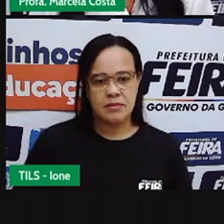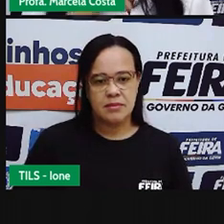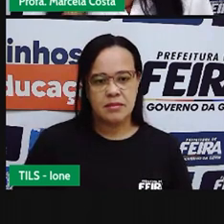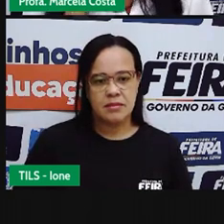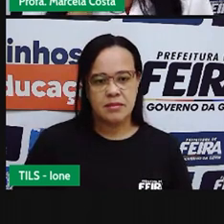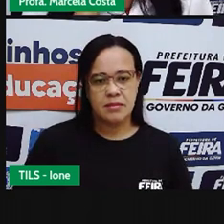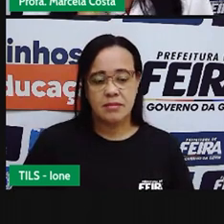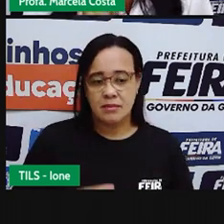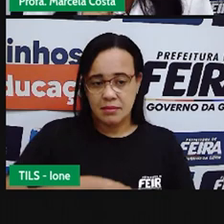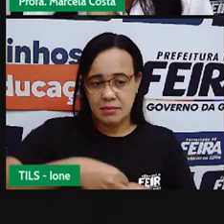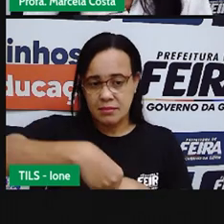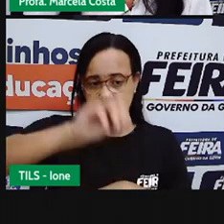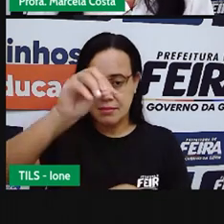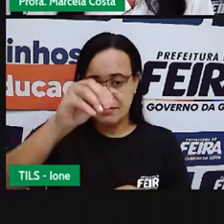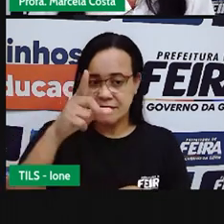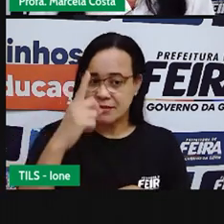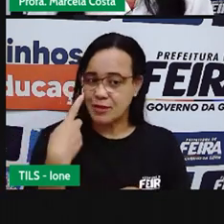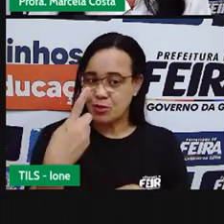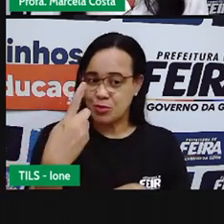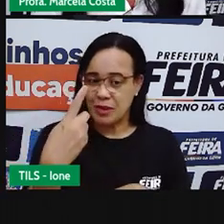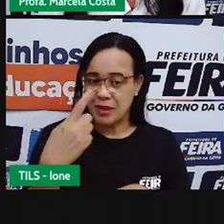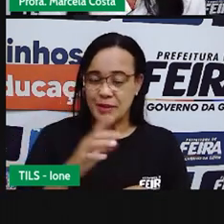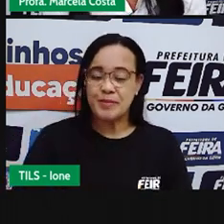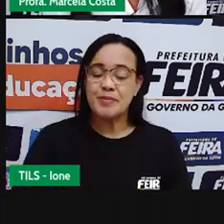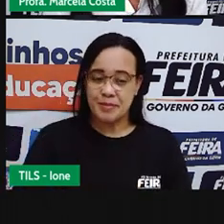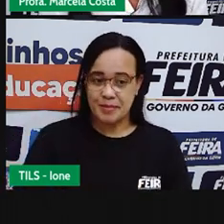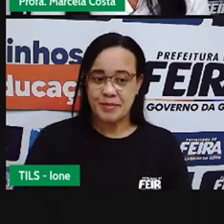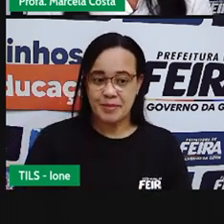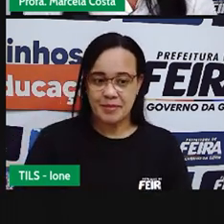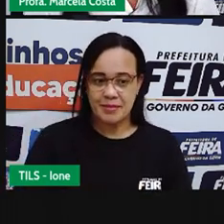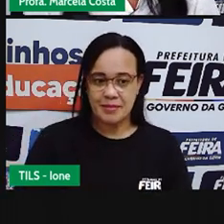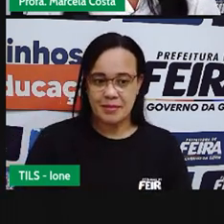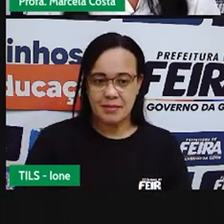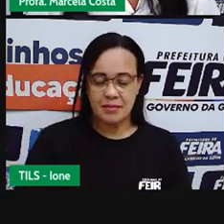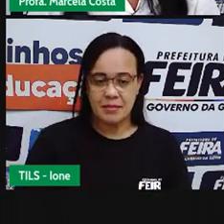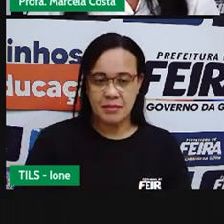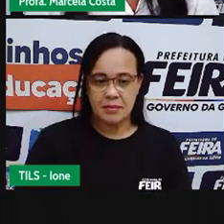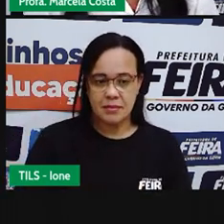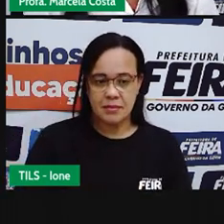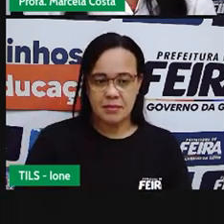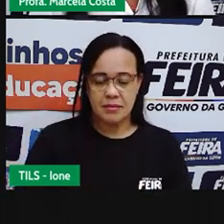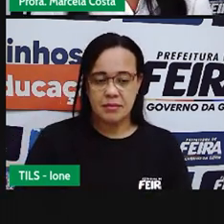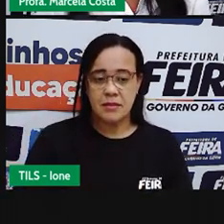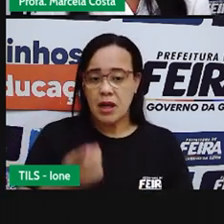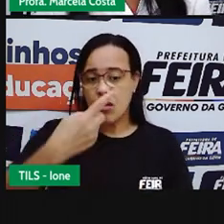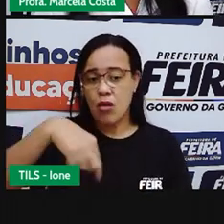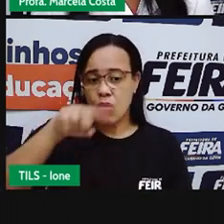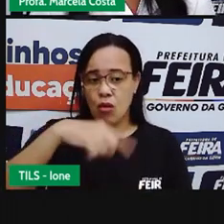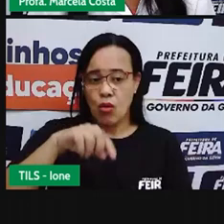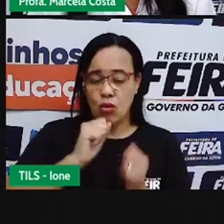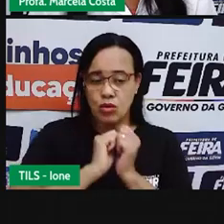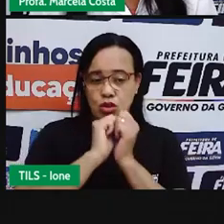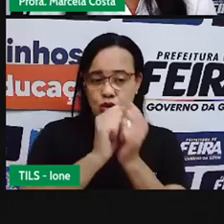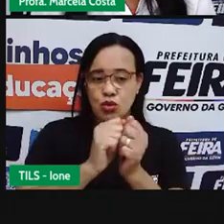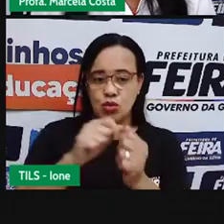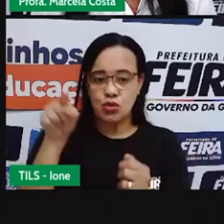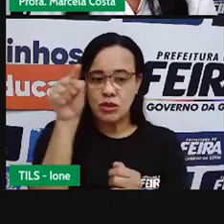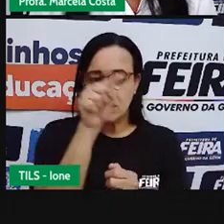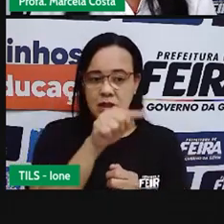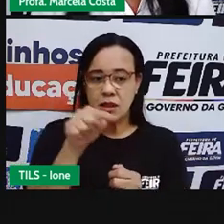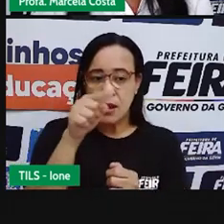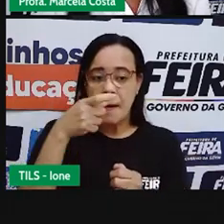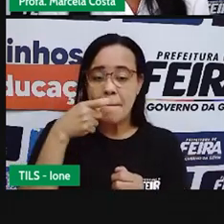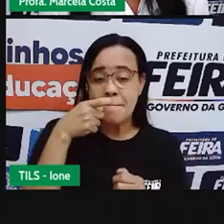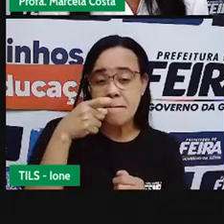Vou dar Uma Dica Para isso A gente Vai Aqui Circular Algumas Palavras Que